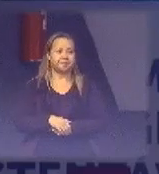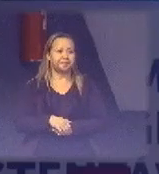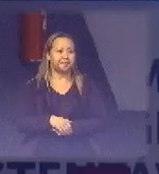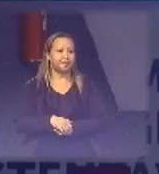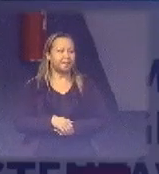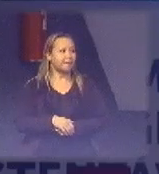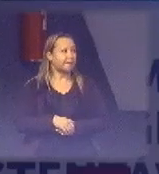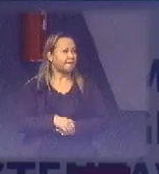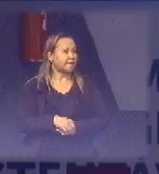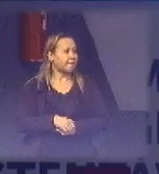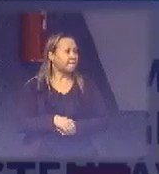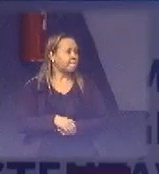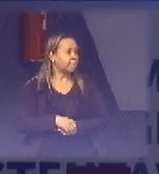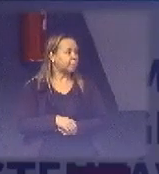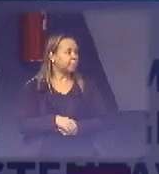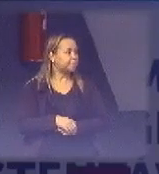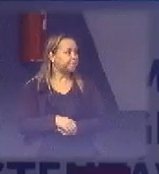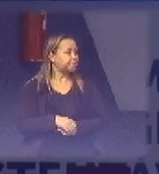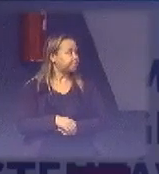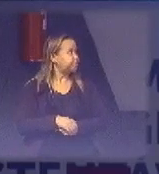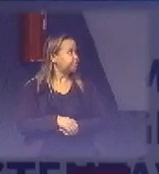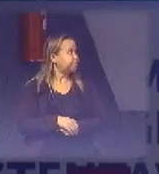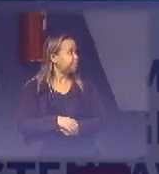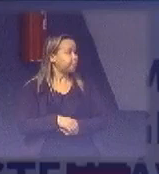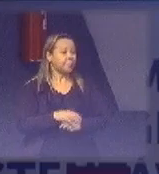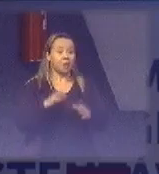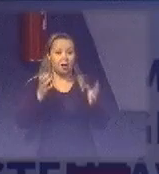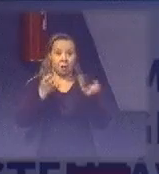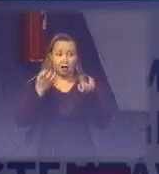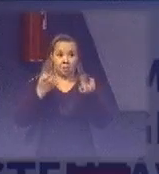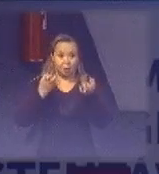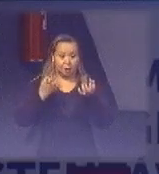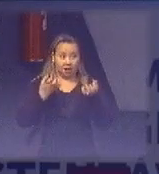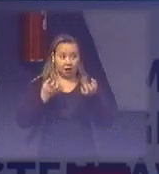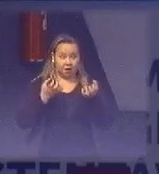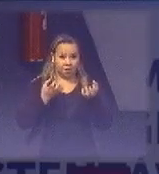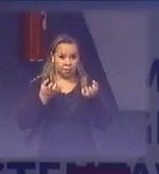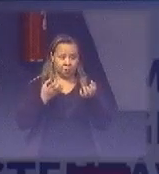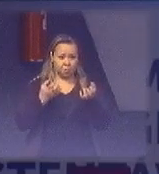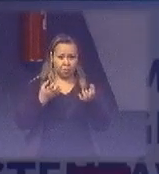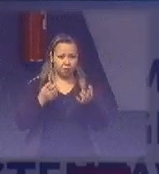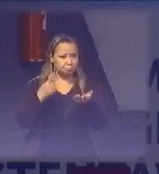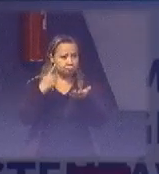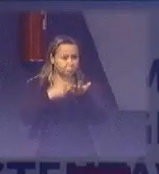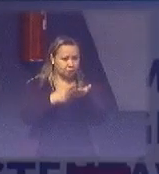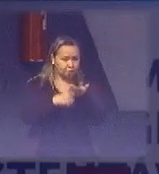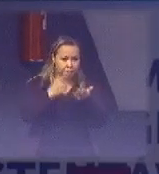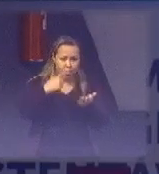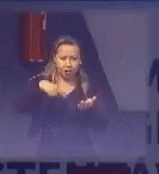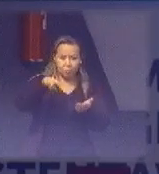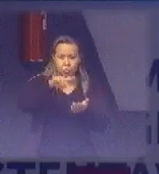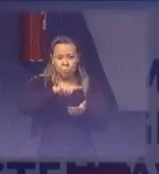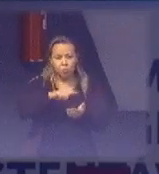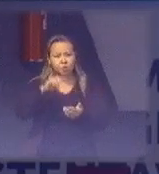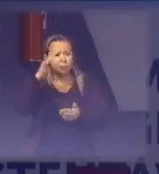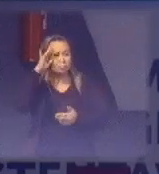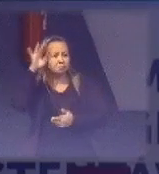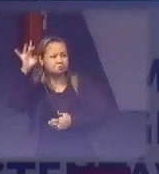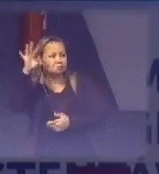significativa. Bom, eu queria agora convidar todos vocês a fazer uma reflexão.